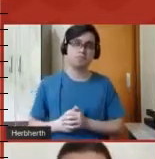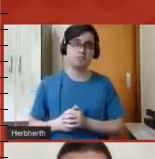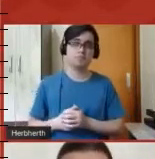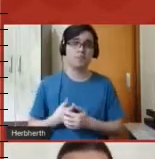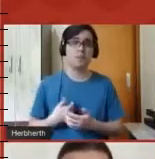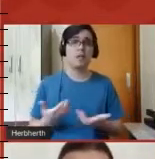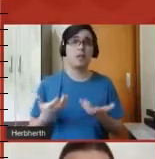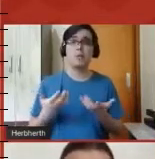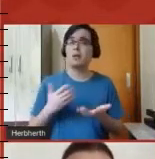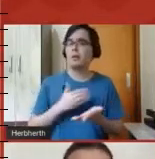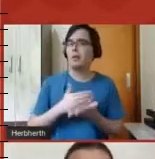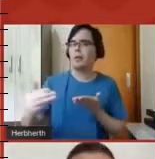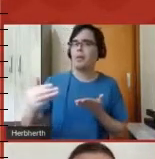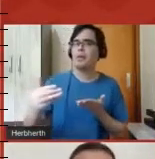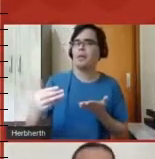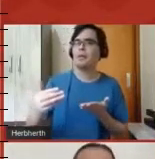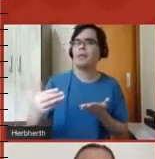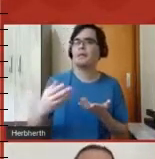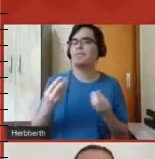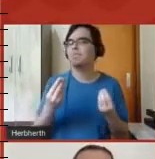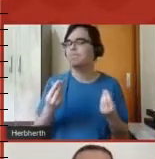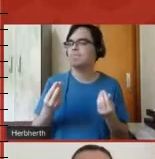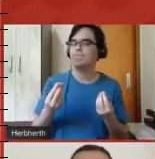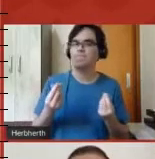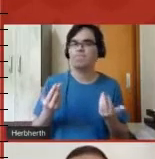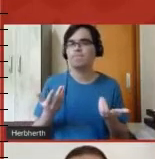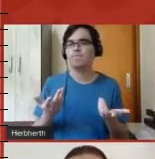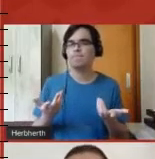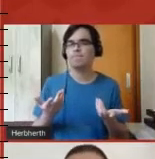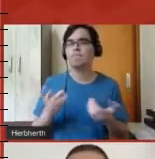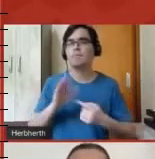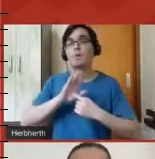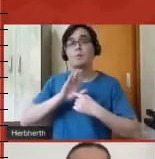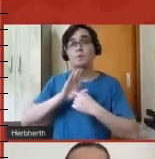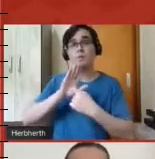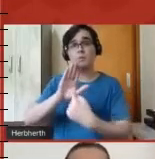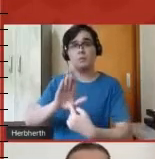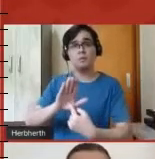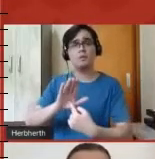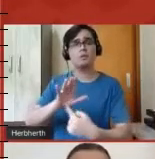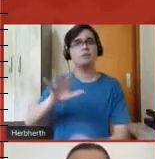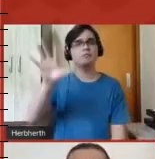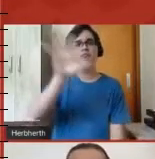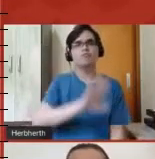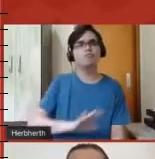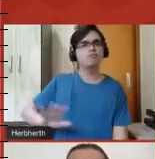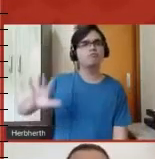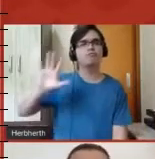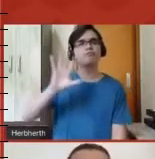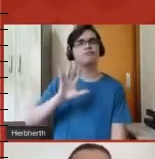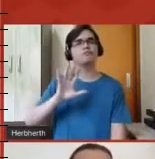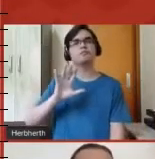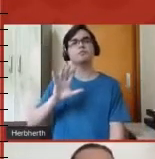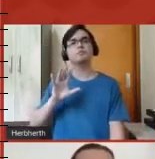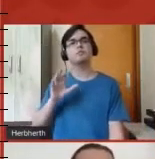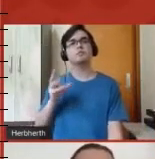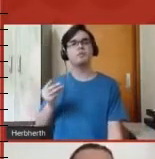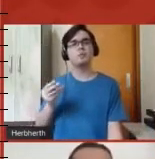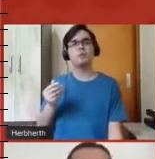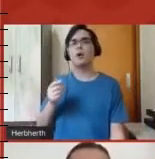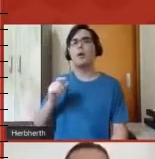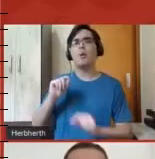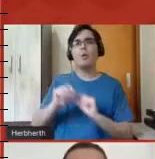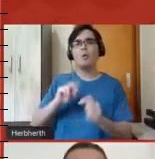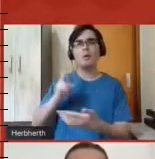assim, dando um pouquinho do vislumbre, né, do que foi e quão